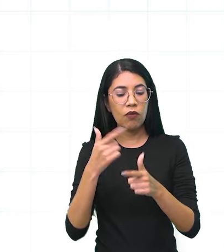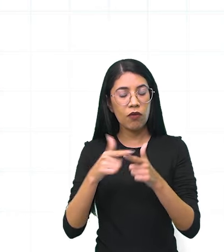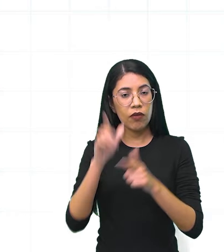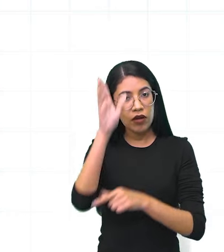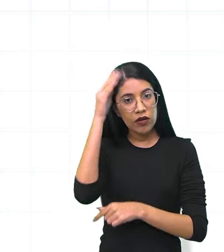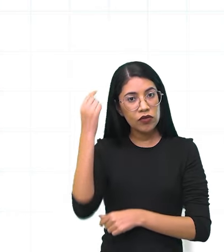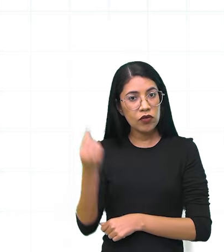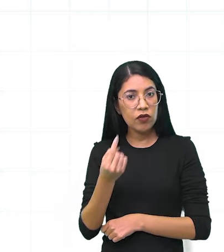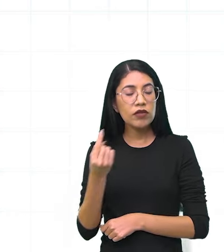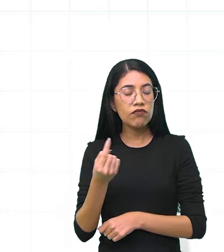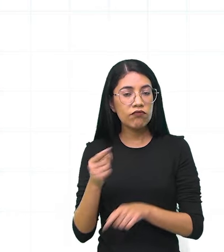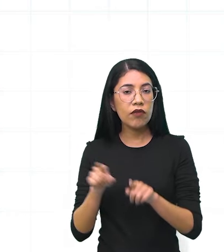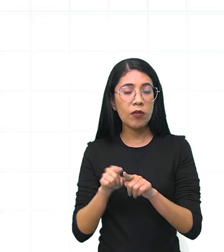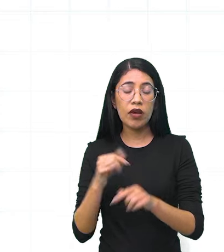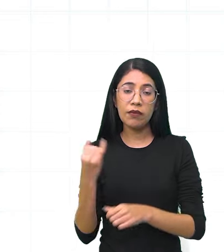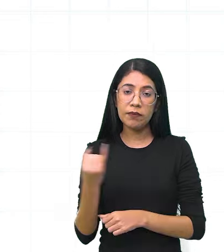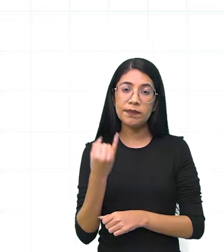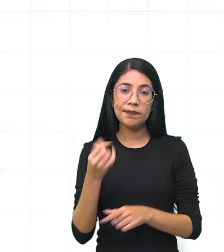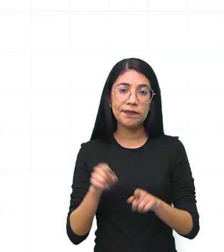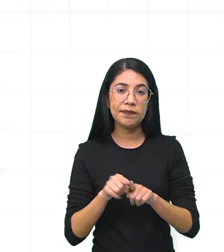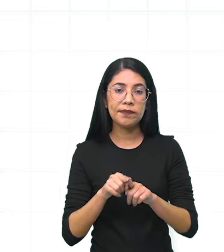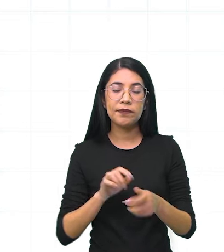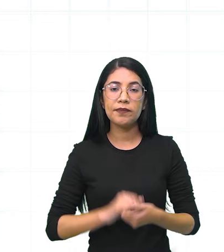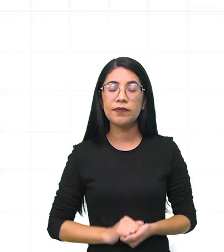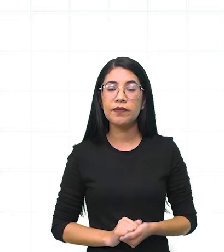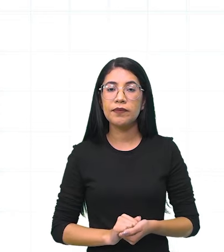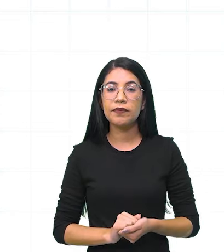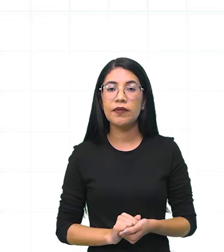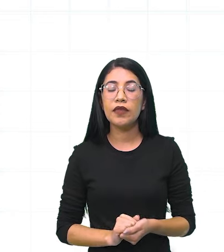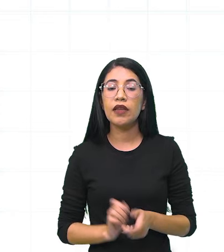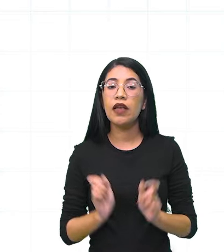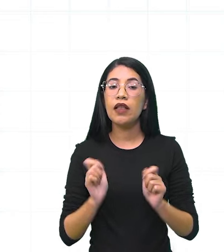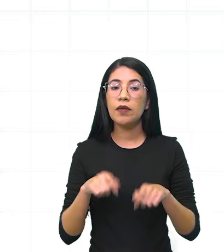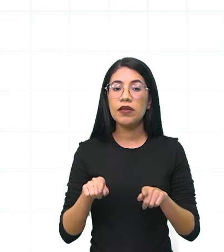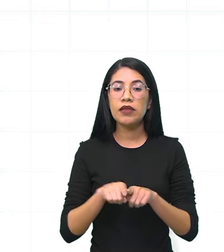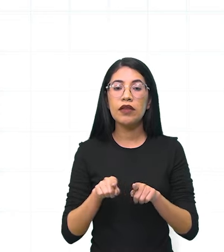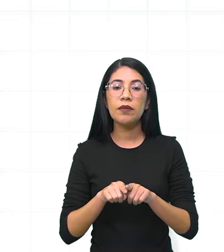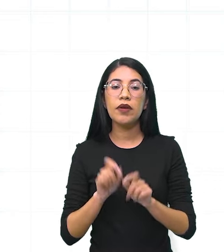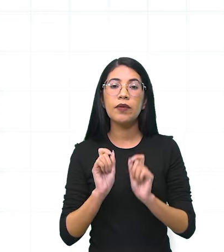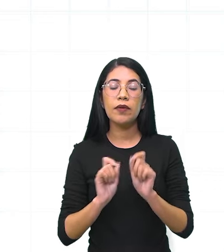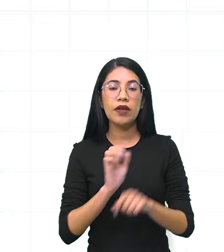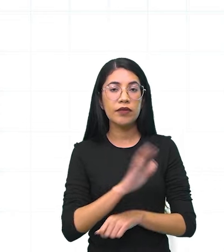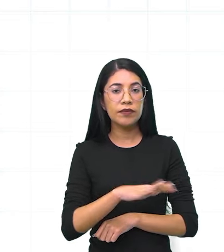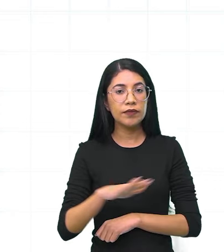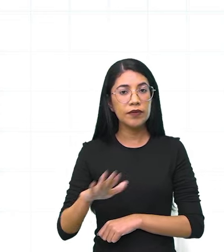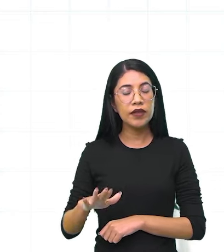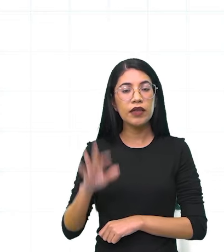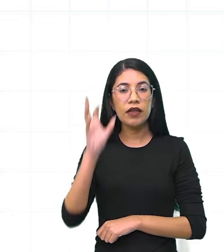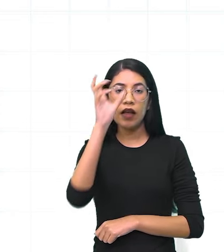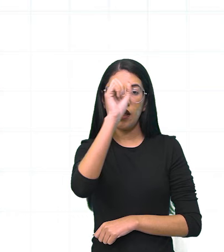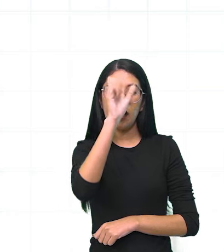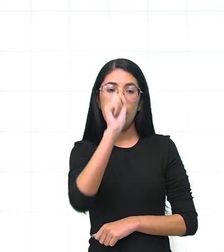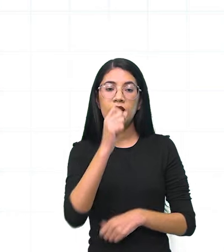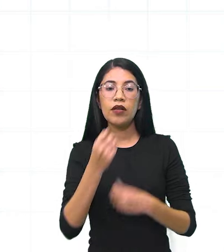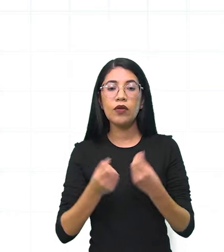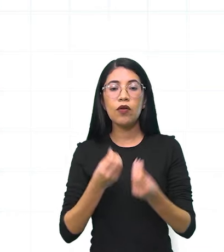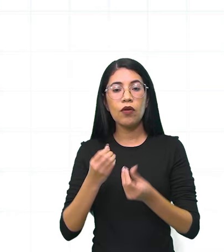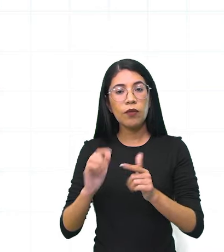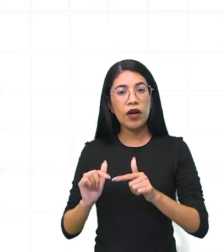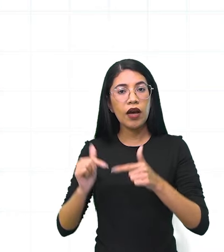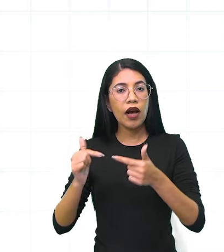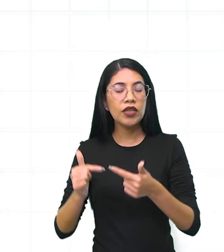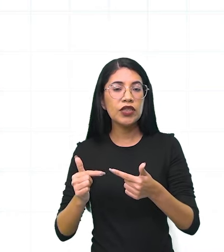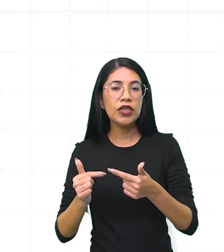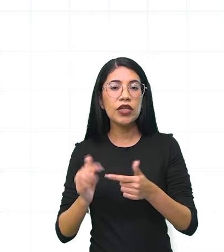importante você saber lidar com isso. Aí olha só, e fazem com que as crianças aprendam a agir em